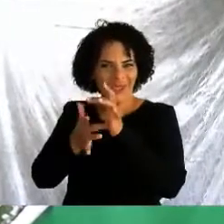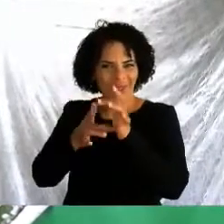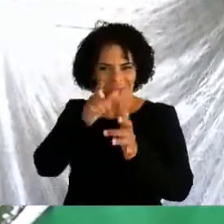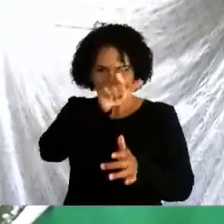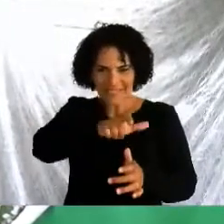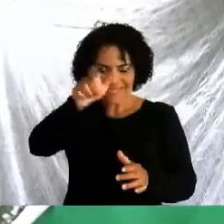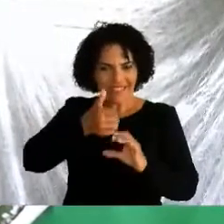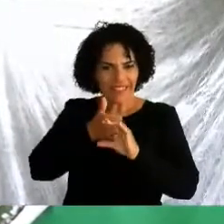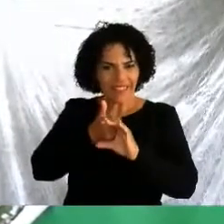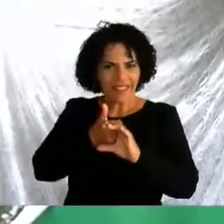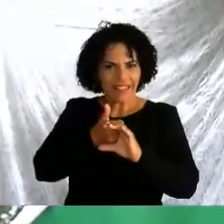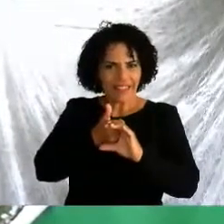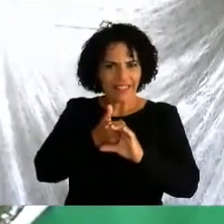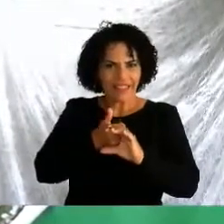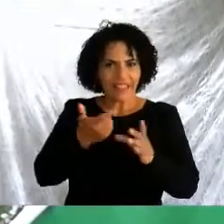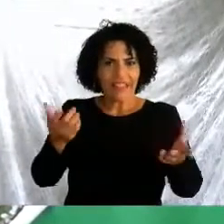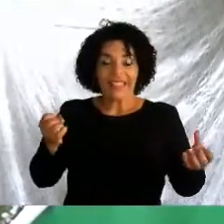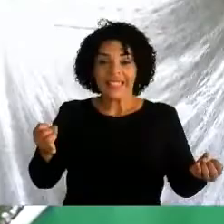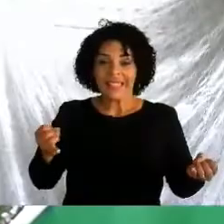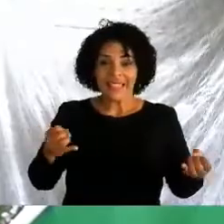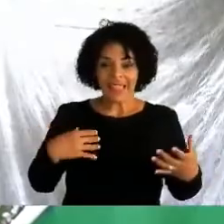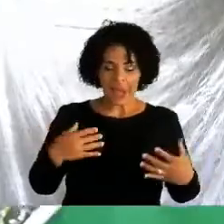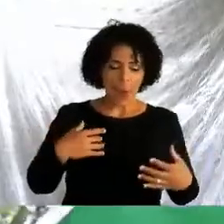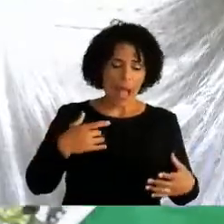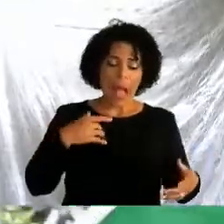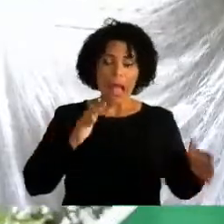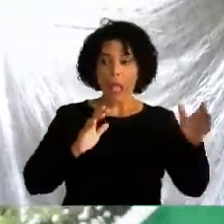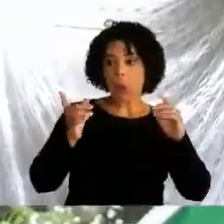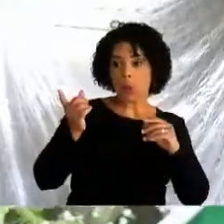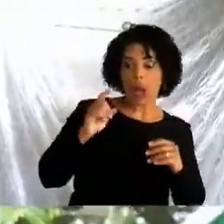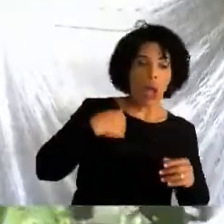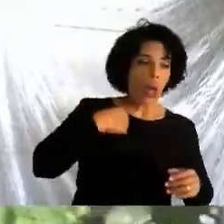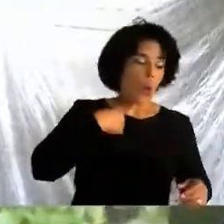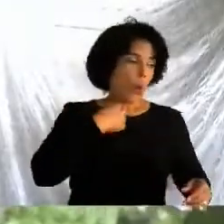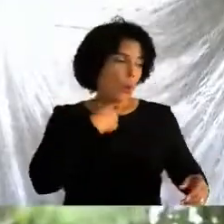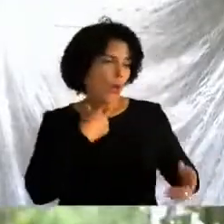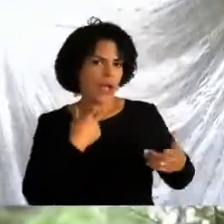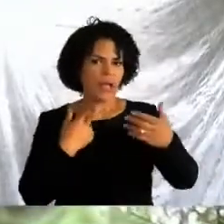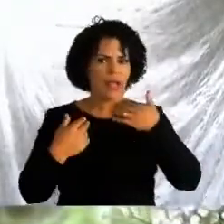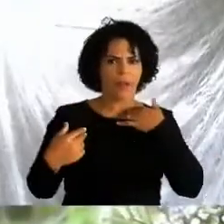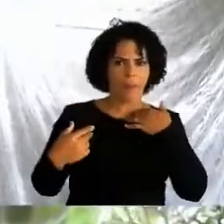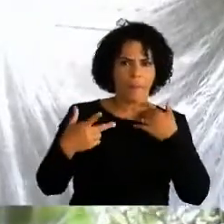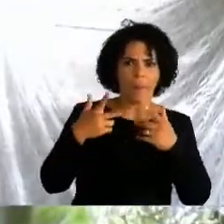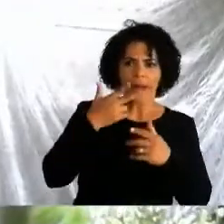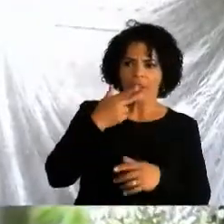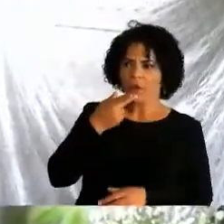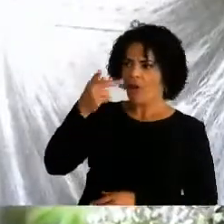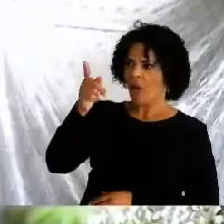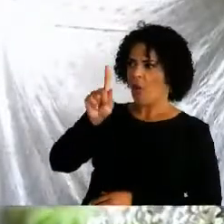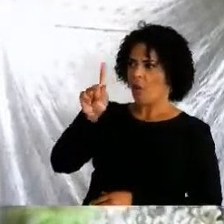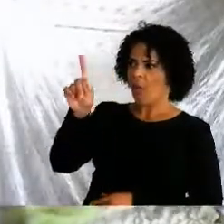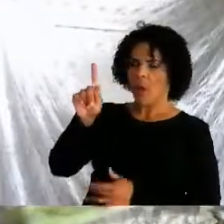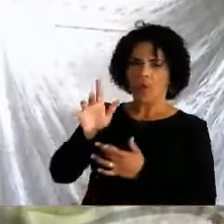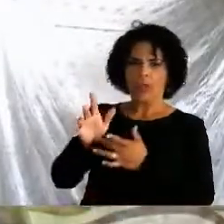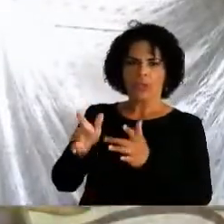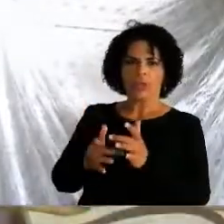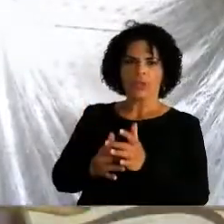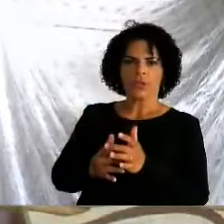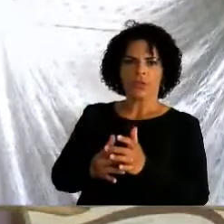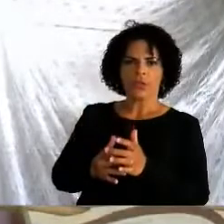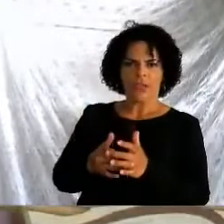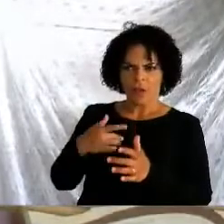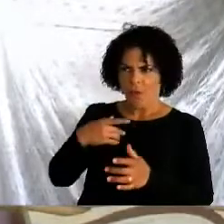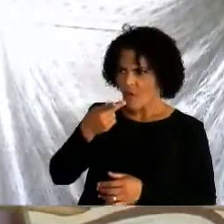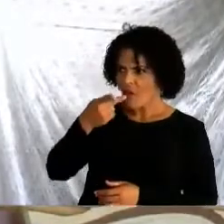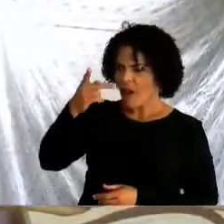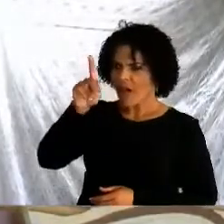mesmo, nega o Cristo. Acaba se perdendo, pois perde Cristo,